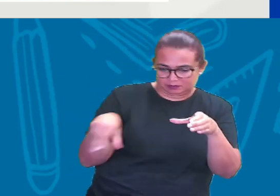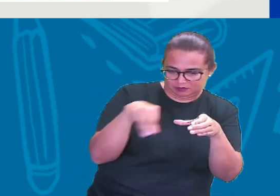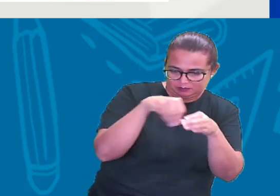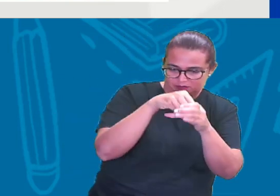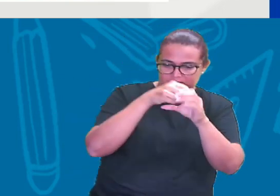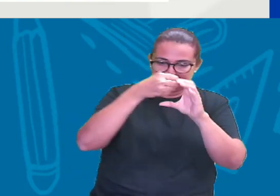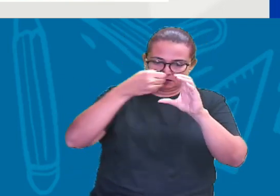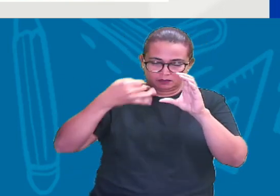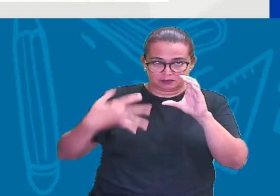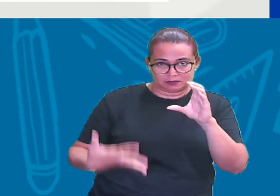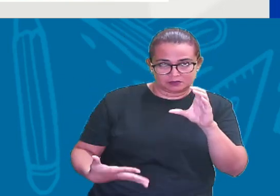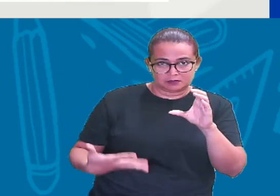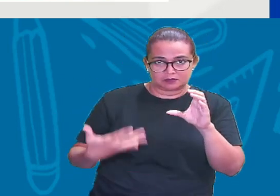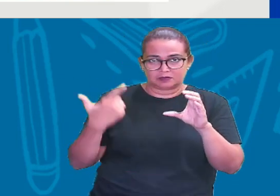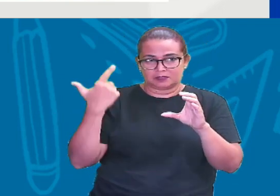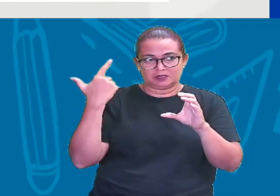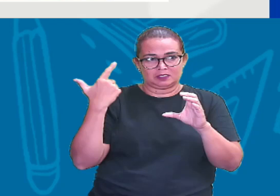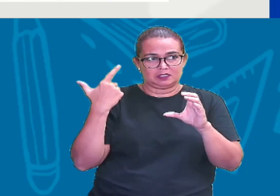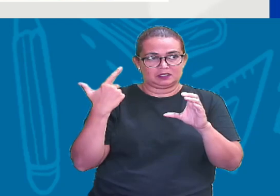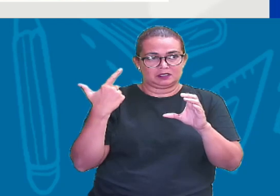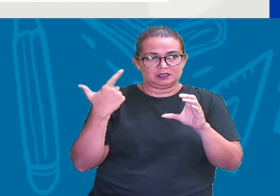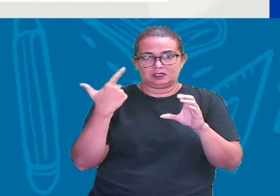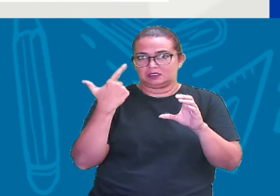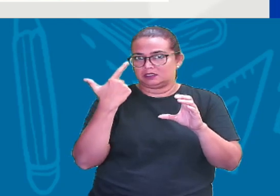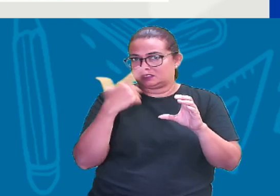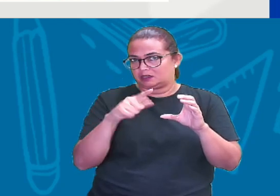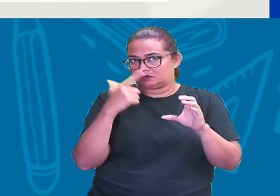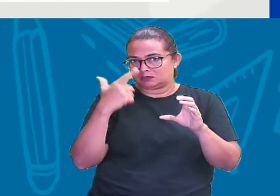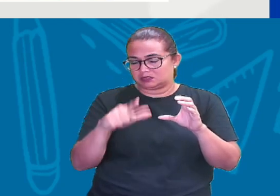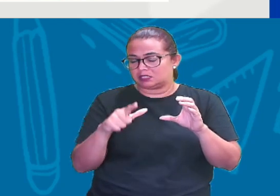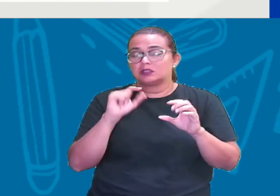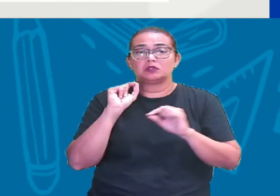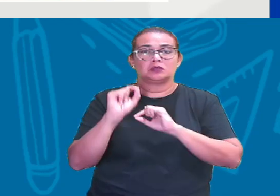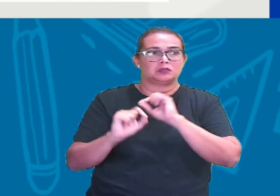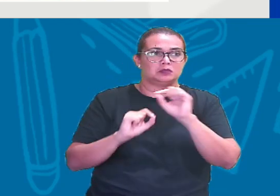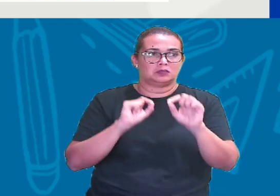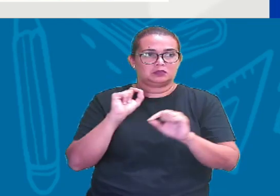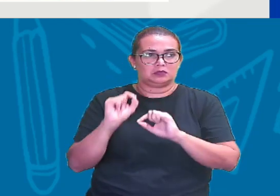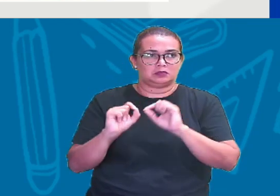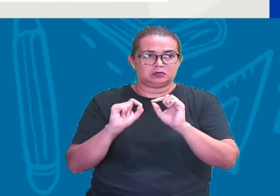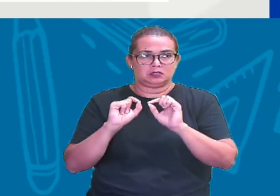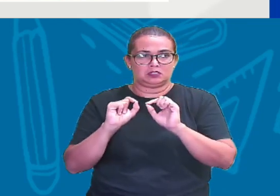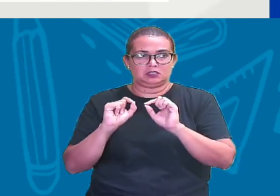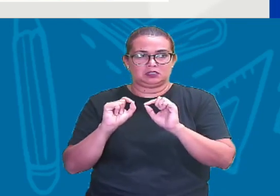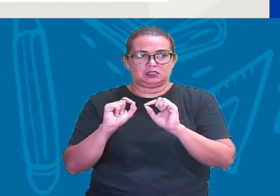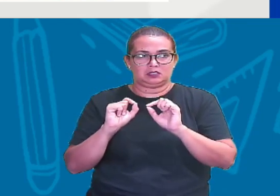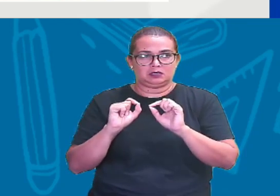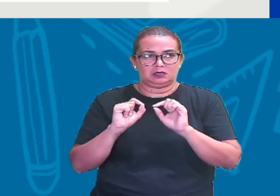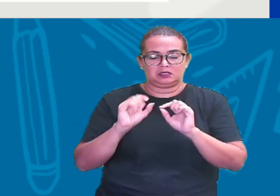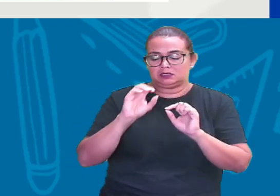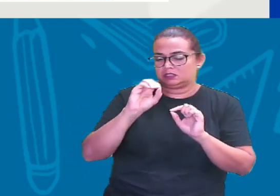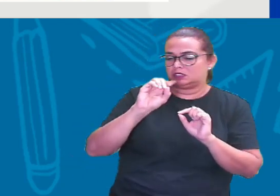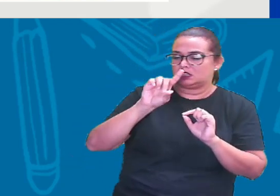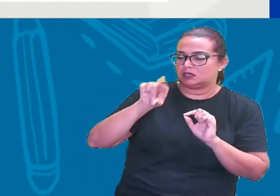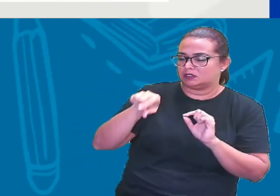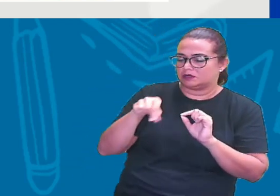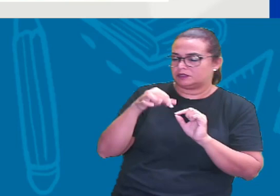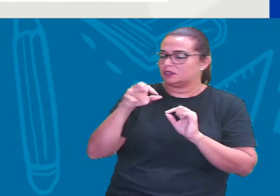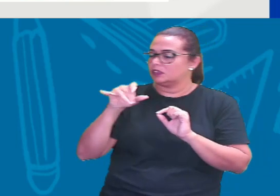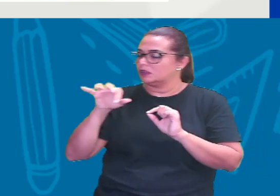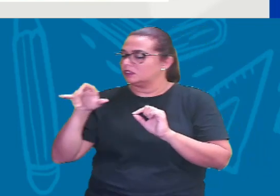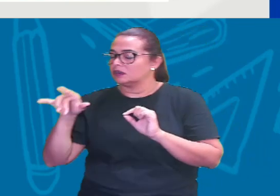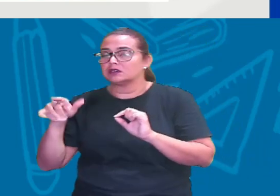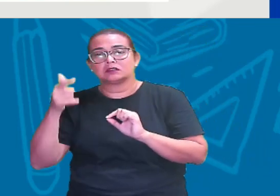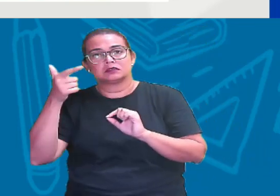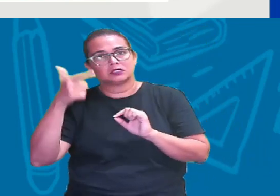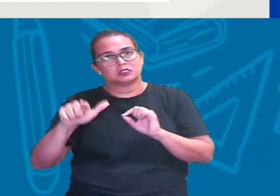não são dízimas periódicas, ou seja, não são números decimais que se